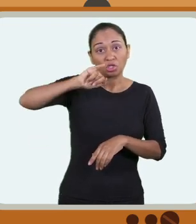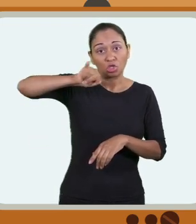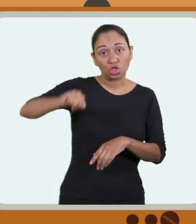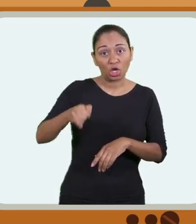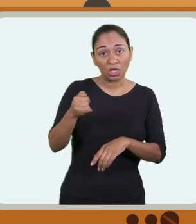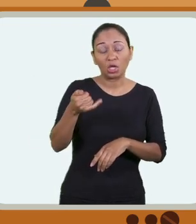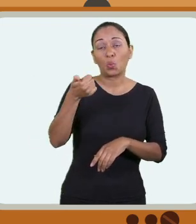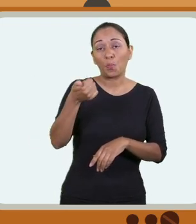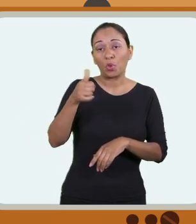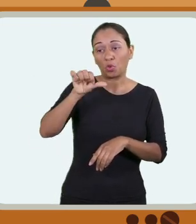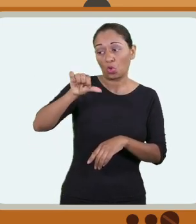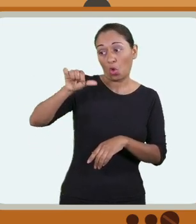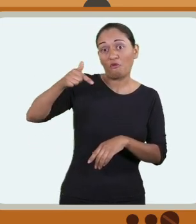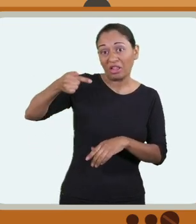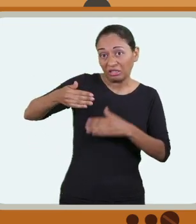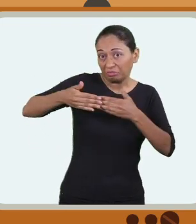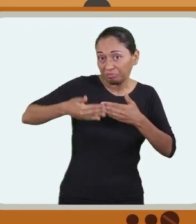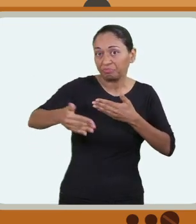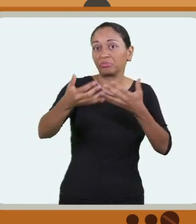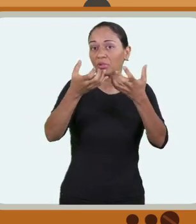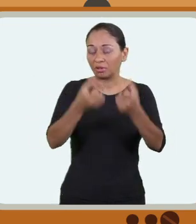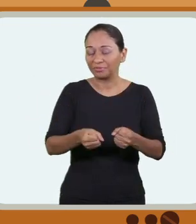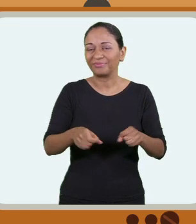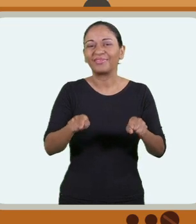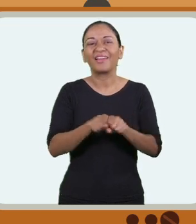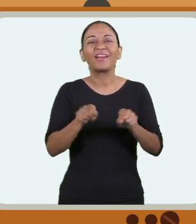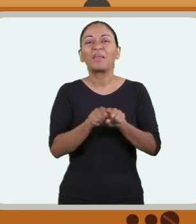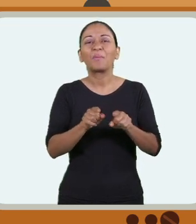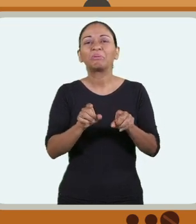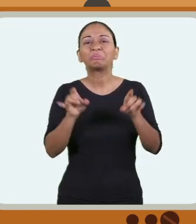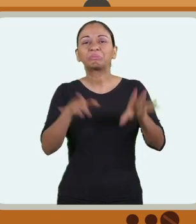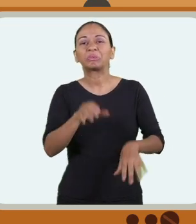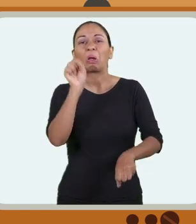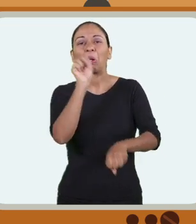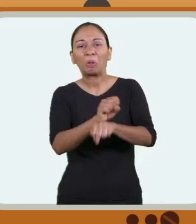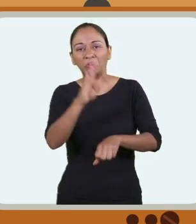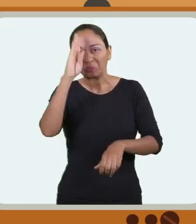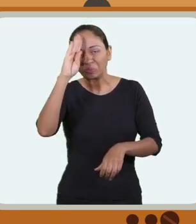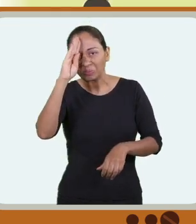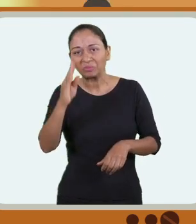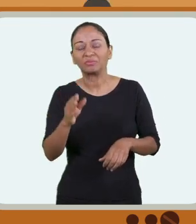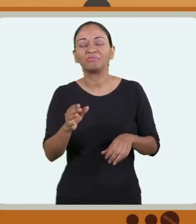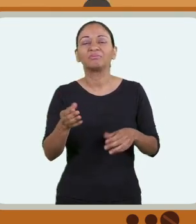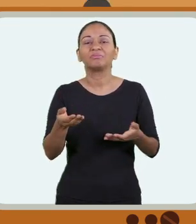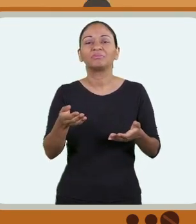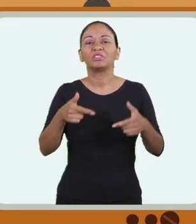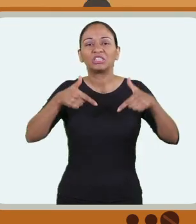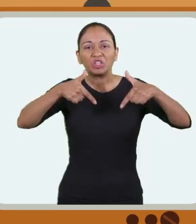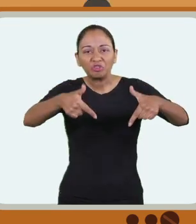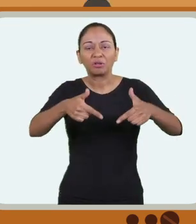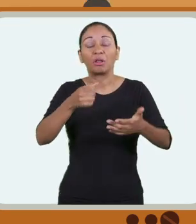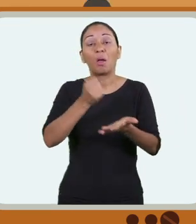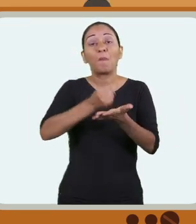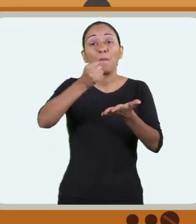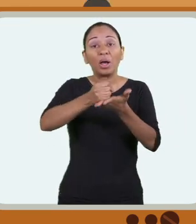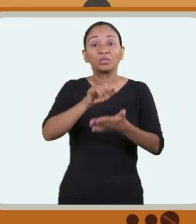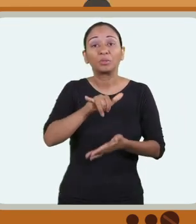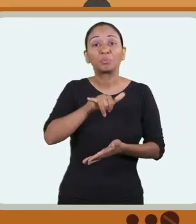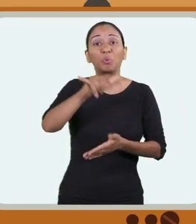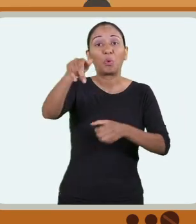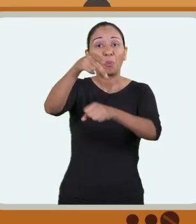27 de janeiro de 1997. Certificado de Dispensa de Incorporação. Certificado de Reservista.